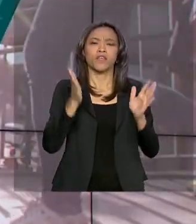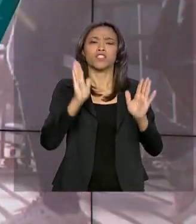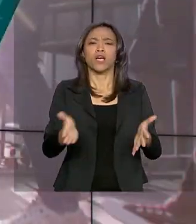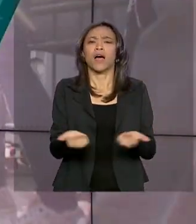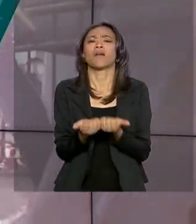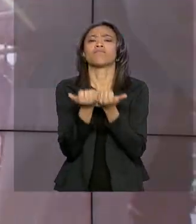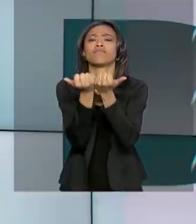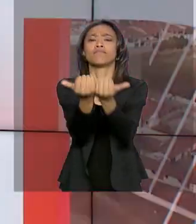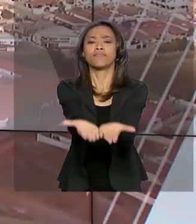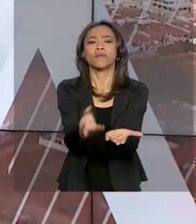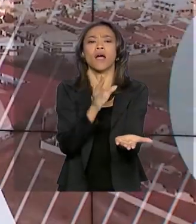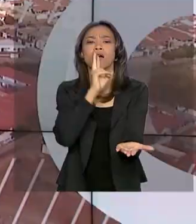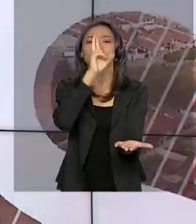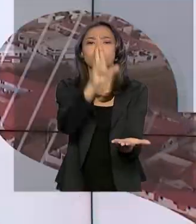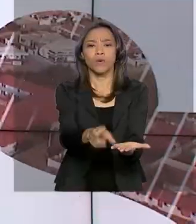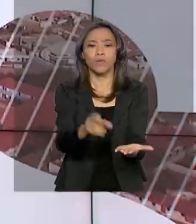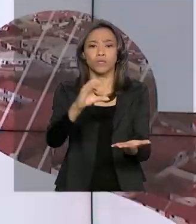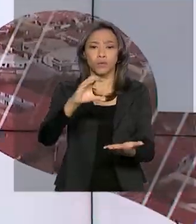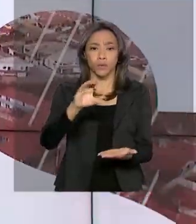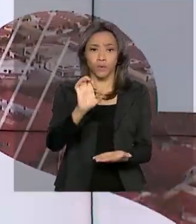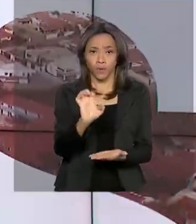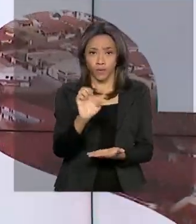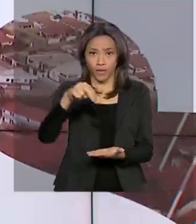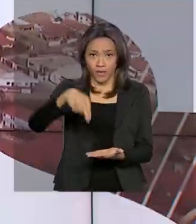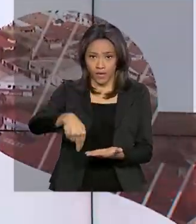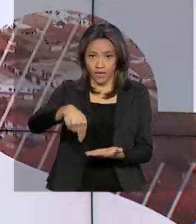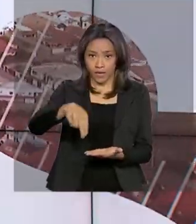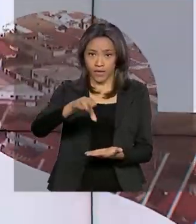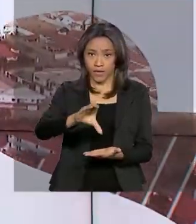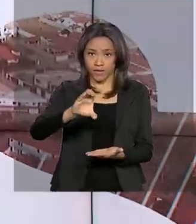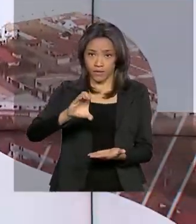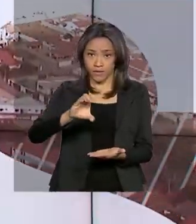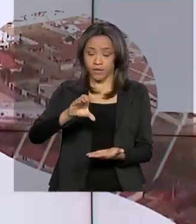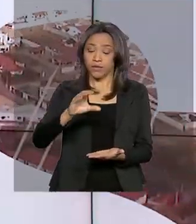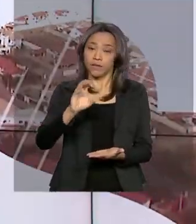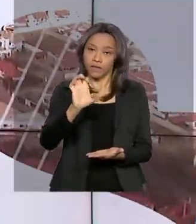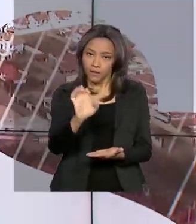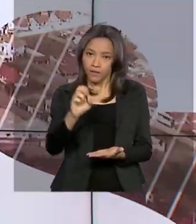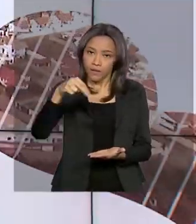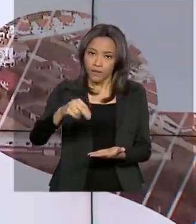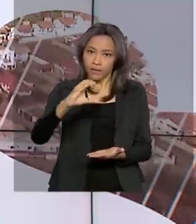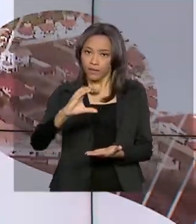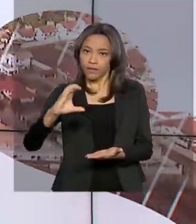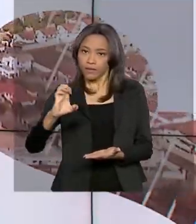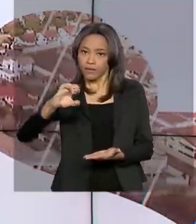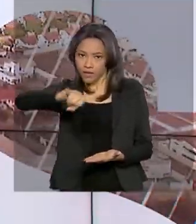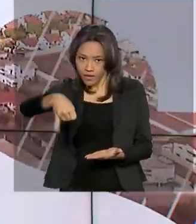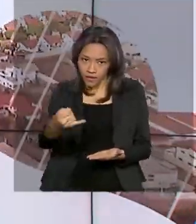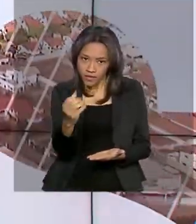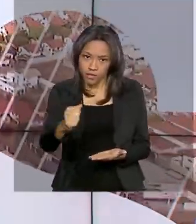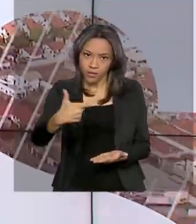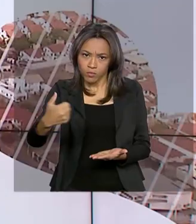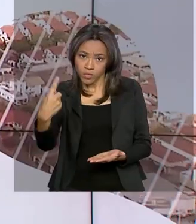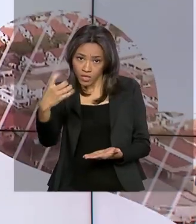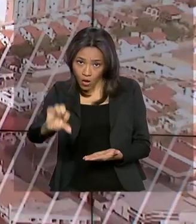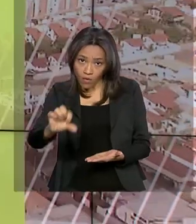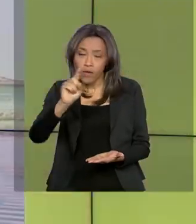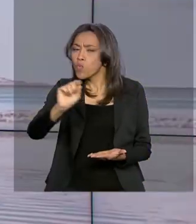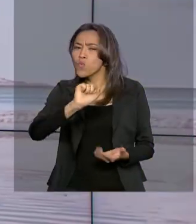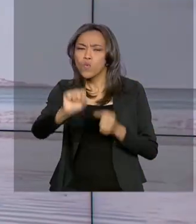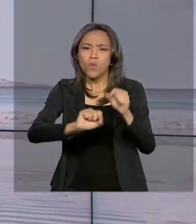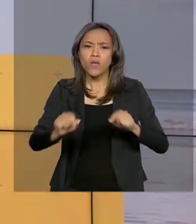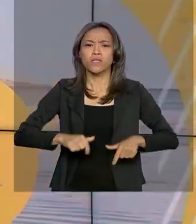os resultados do INSEJA 2019, que é o Exame Nacional para Certificação de Competências de Jovens e Adultos.